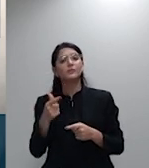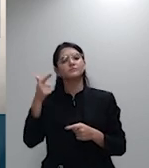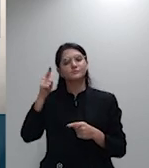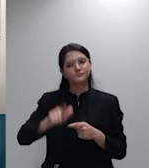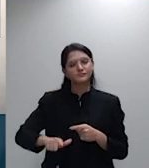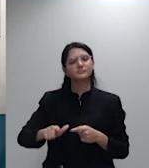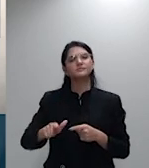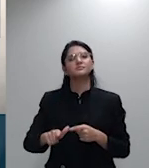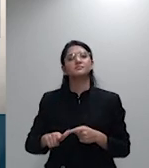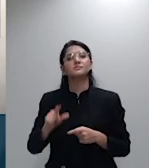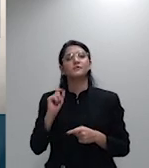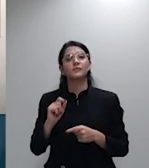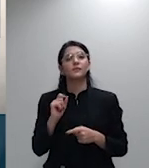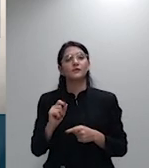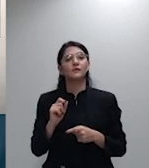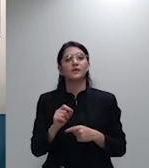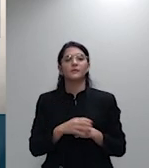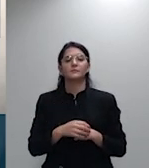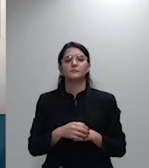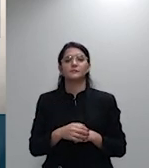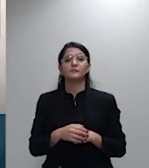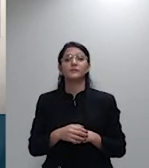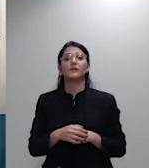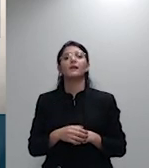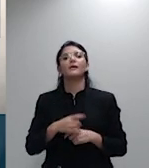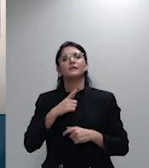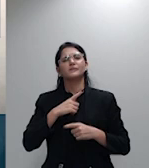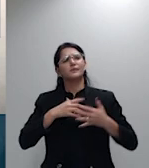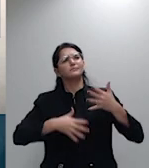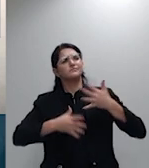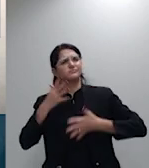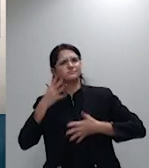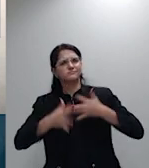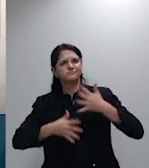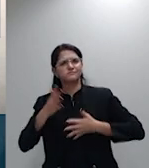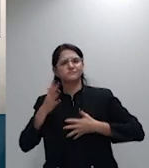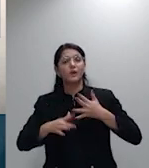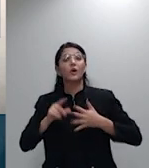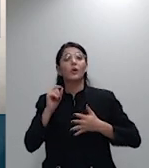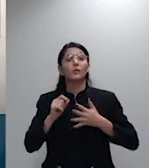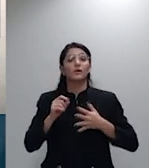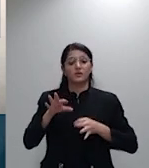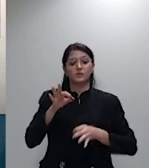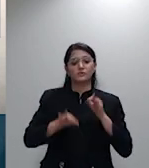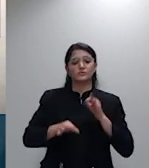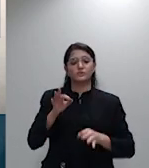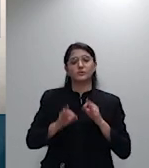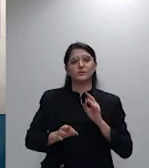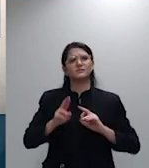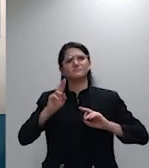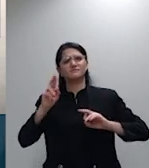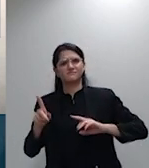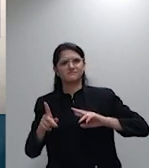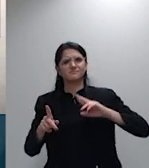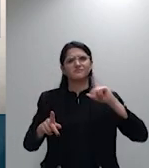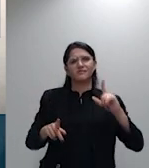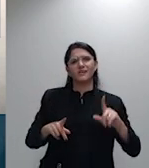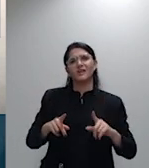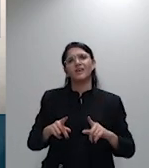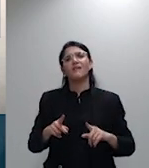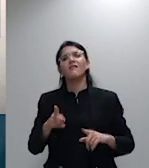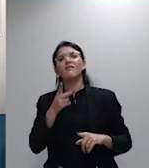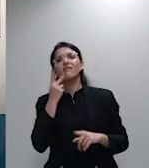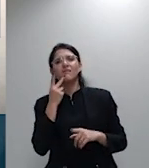dos conceitos jurídicos indeterminados de razoabilidade aleatoriedade base